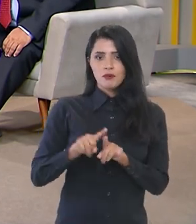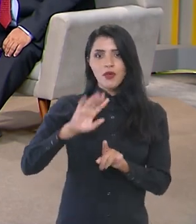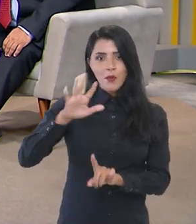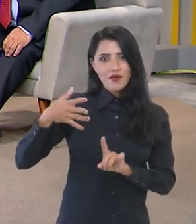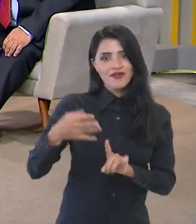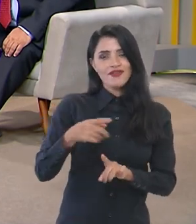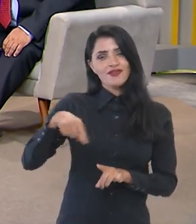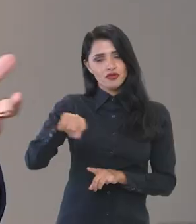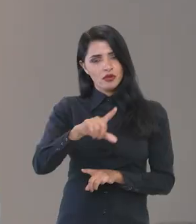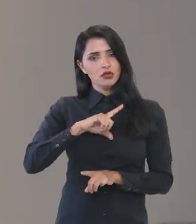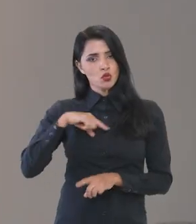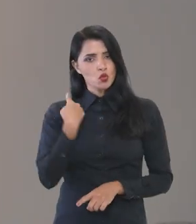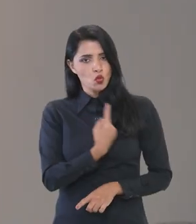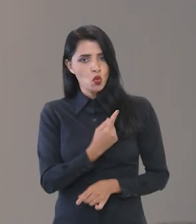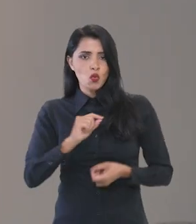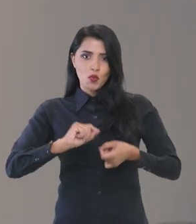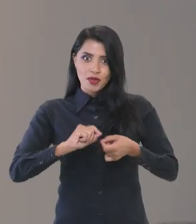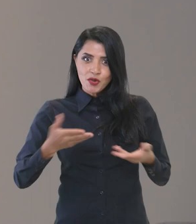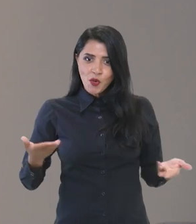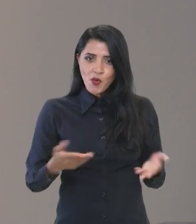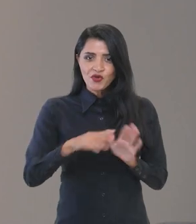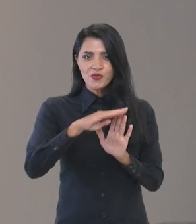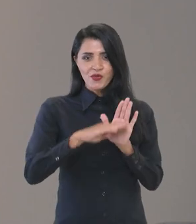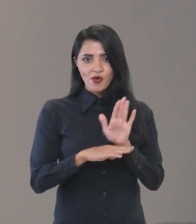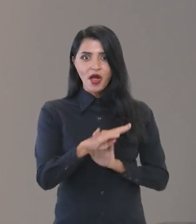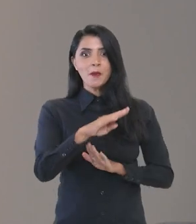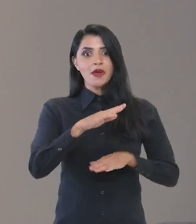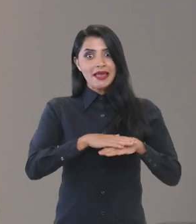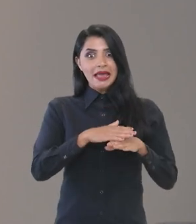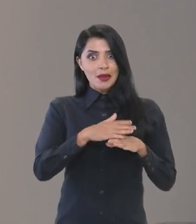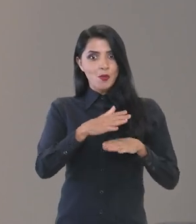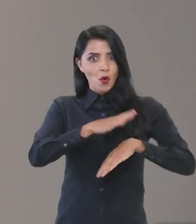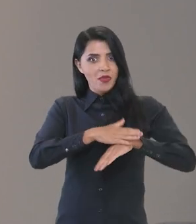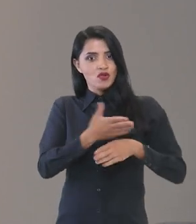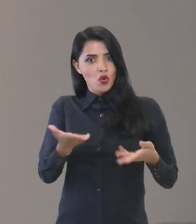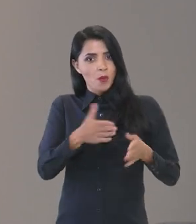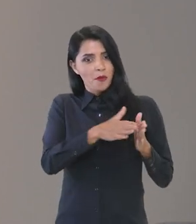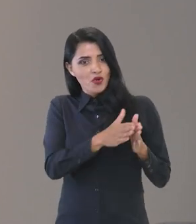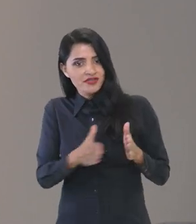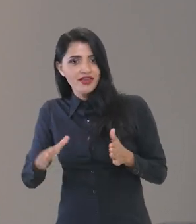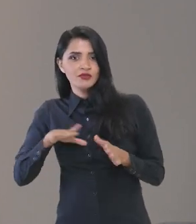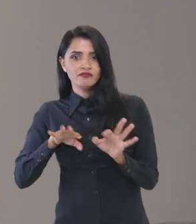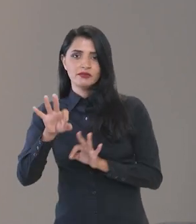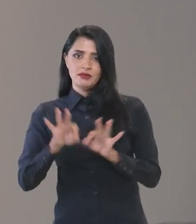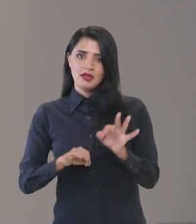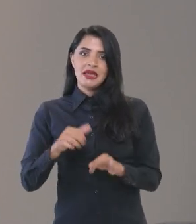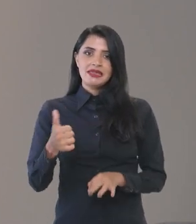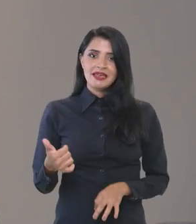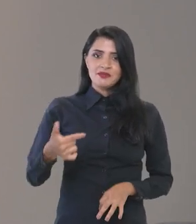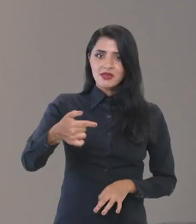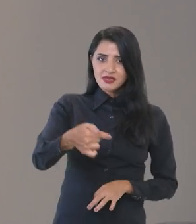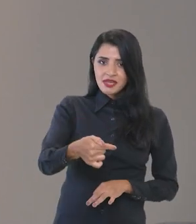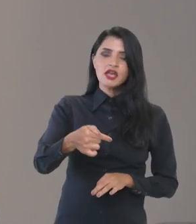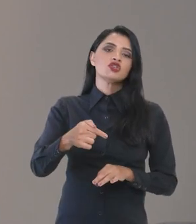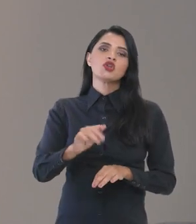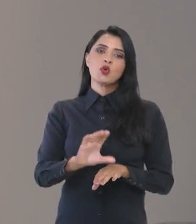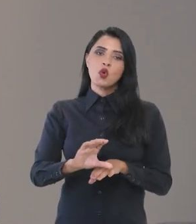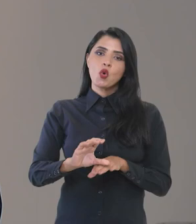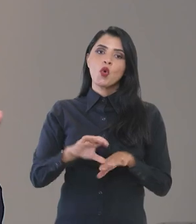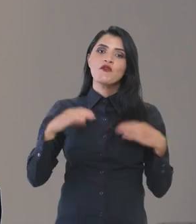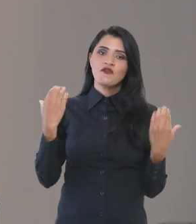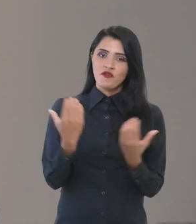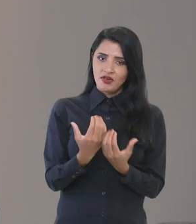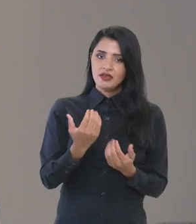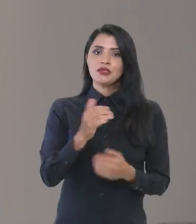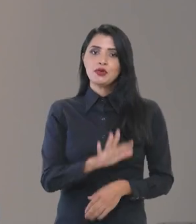homenagem a eles, nós estamos fazendo esse programa durante o processo de preparação da 17ª Conferência Nacional